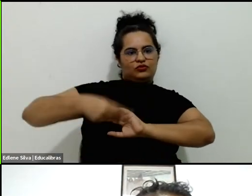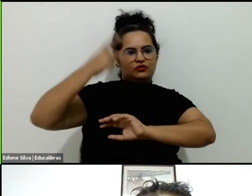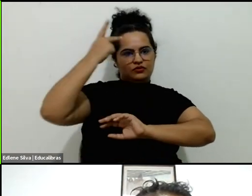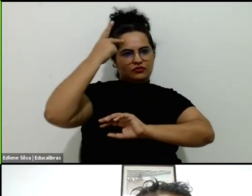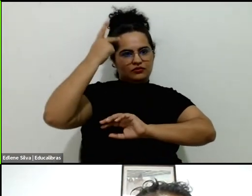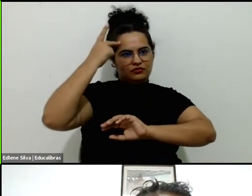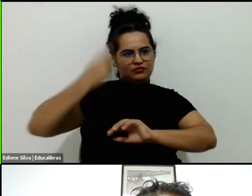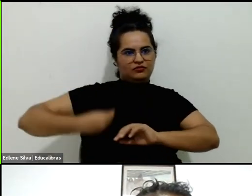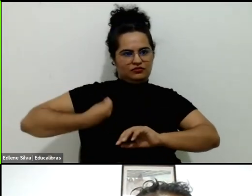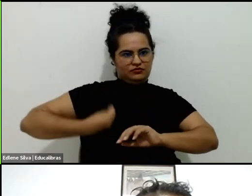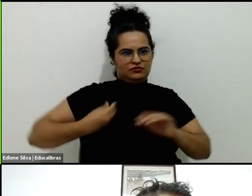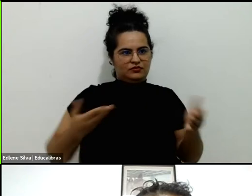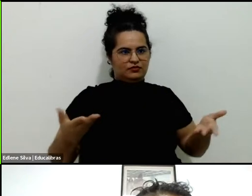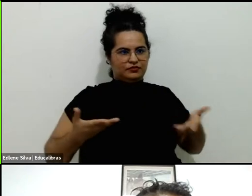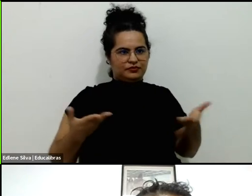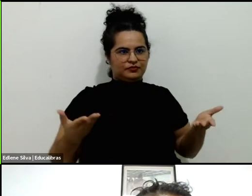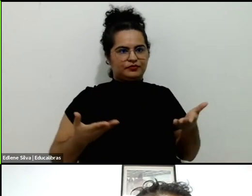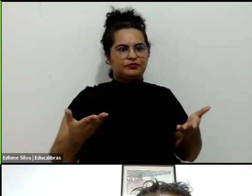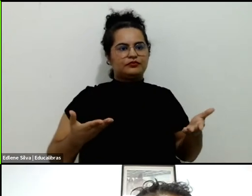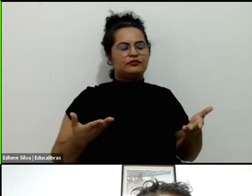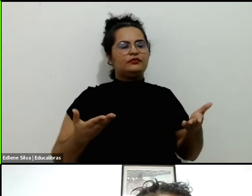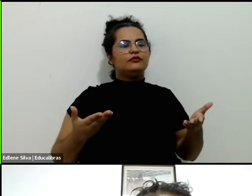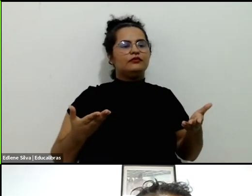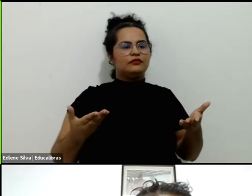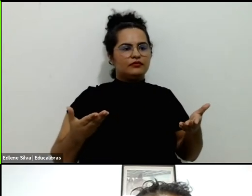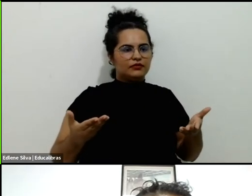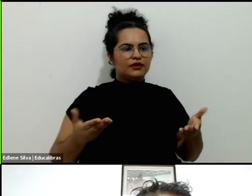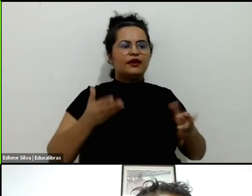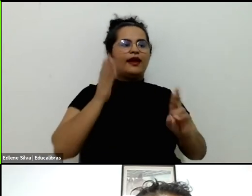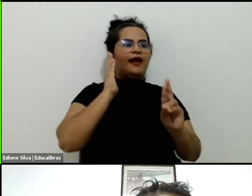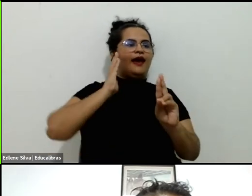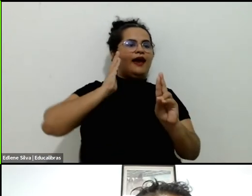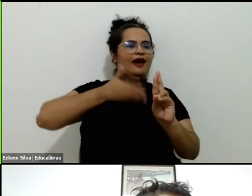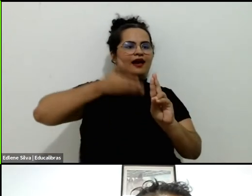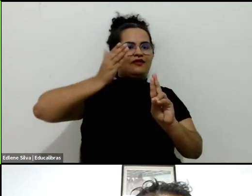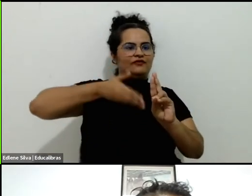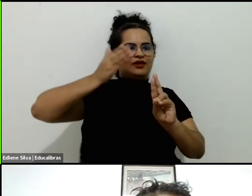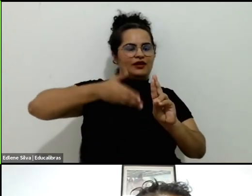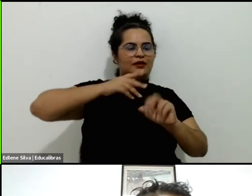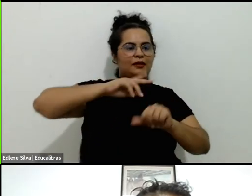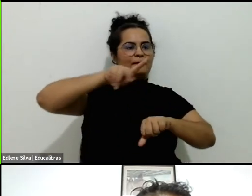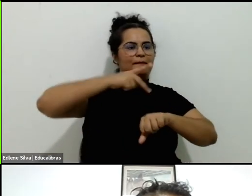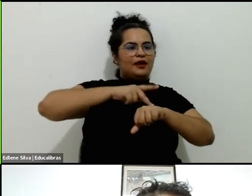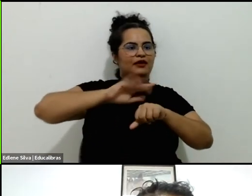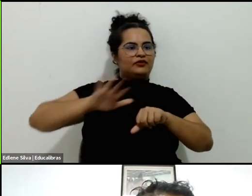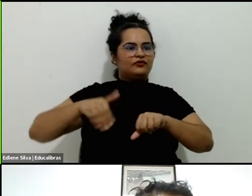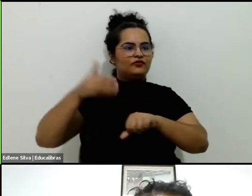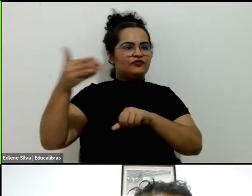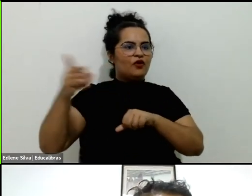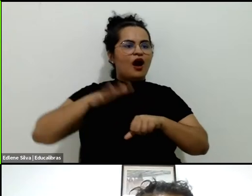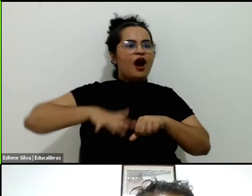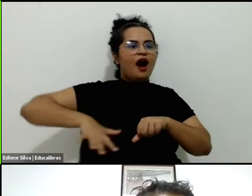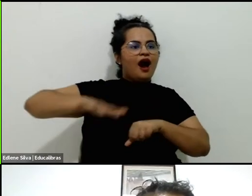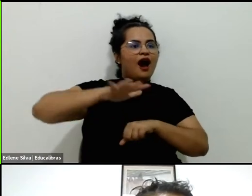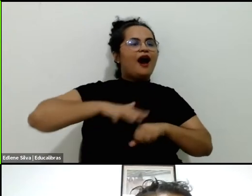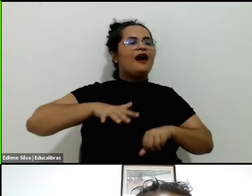presentes, verdadeiras referências internacionais no campo do lazer,